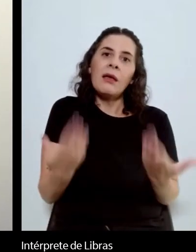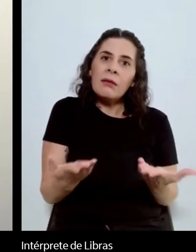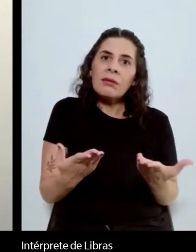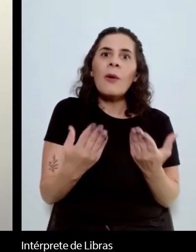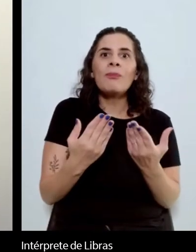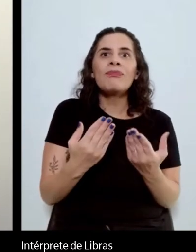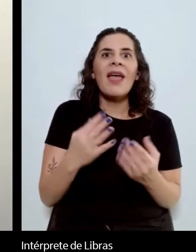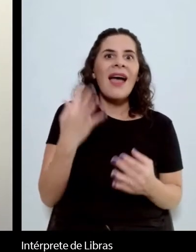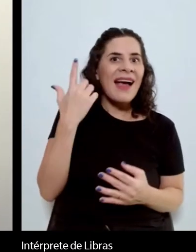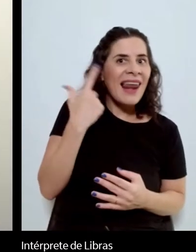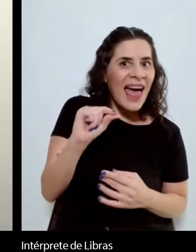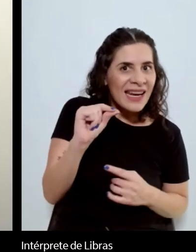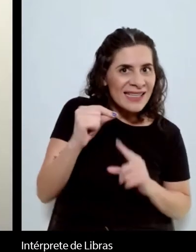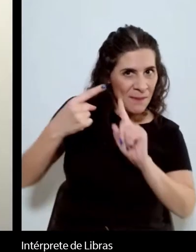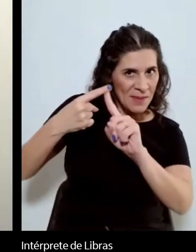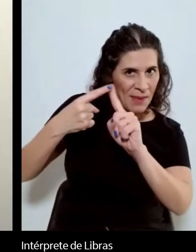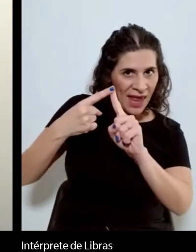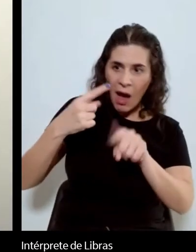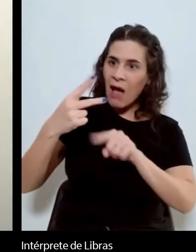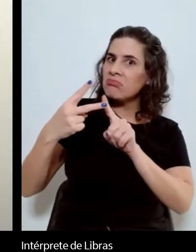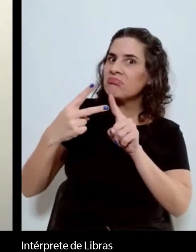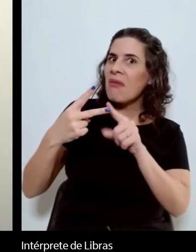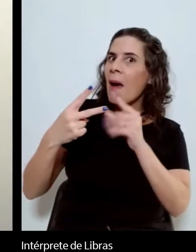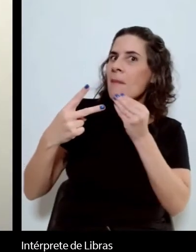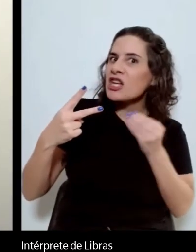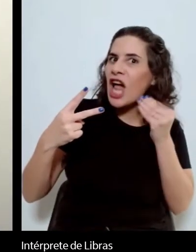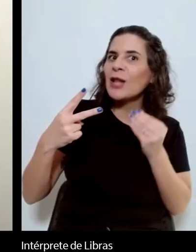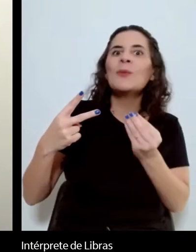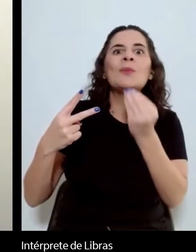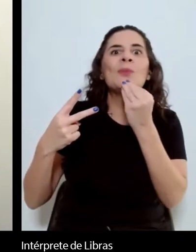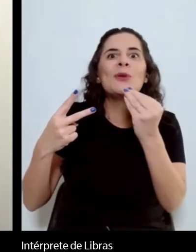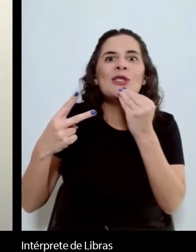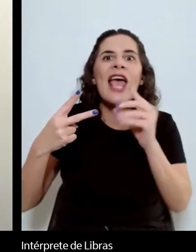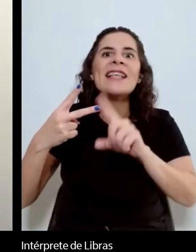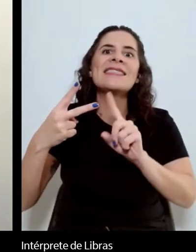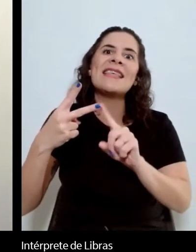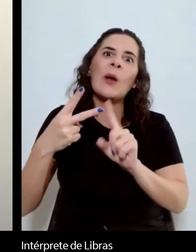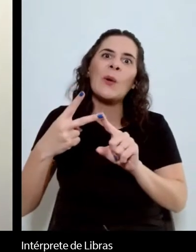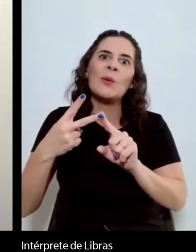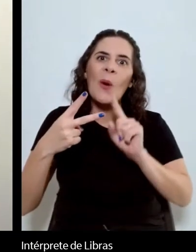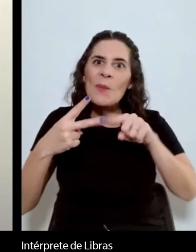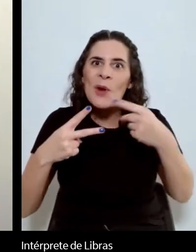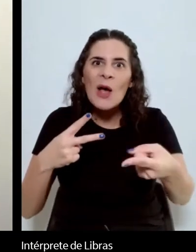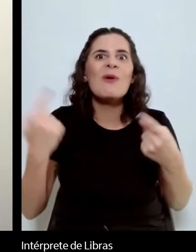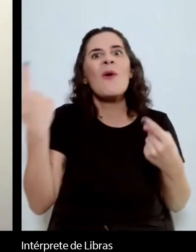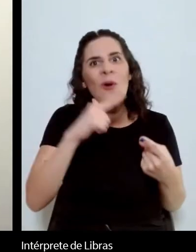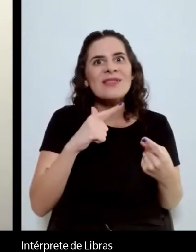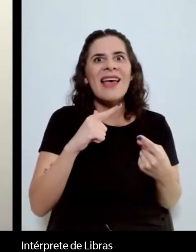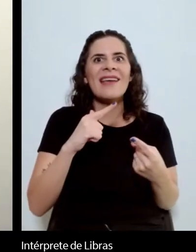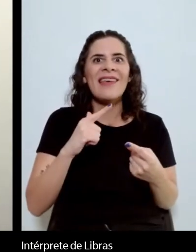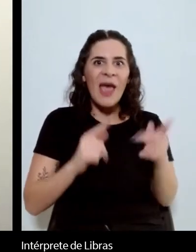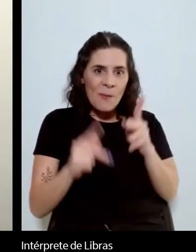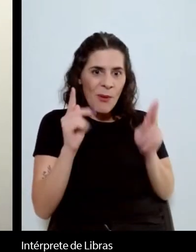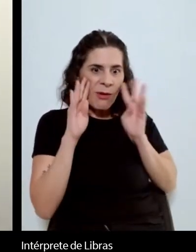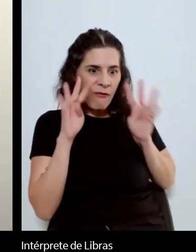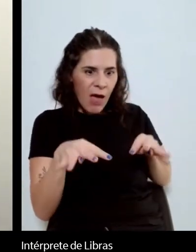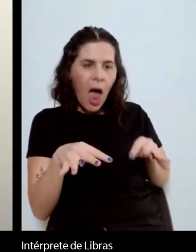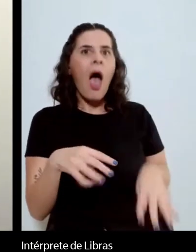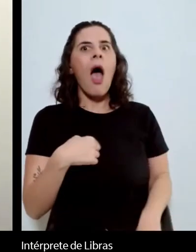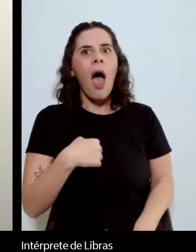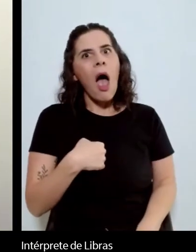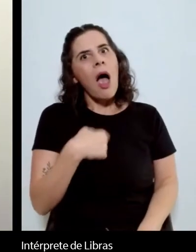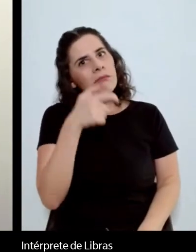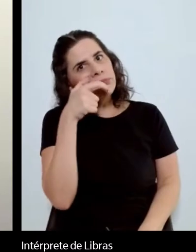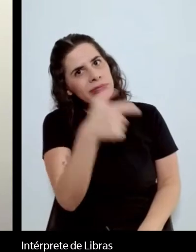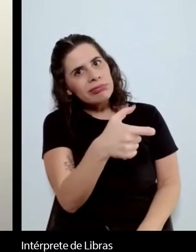autor a conciliar e a conseguir atrair um público tanto dentro da academia quanto